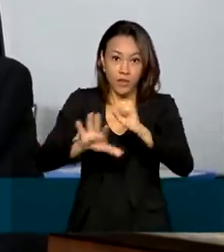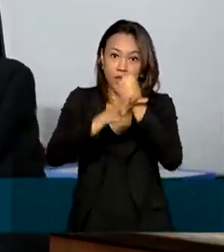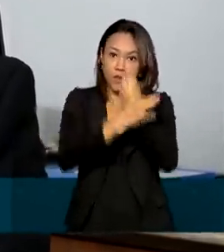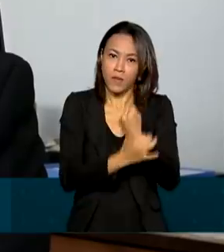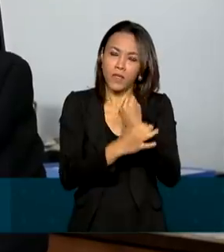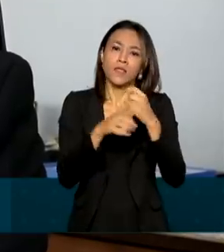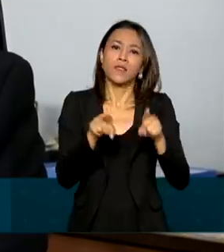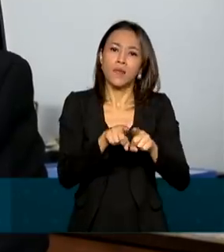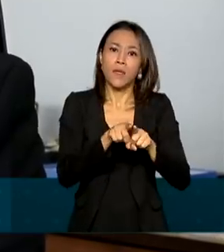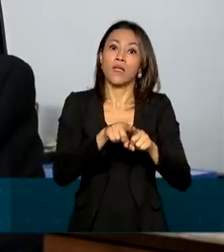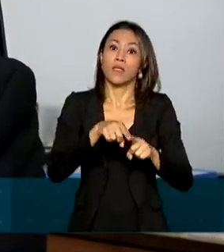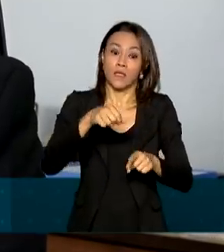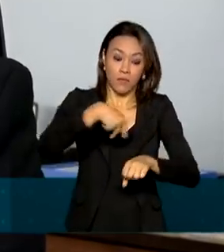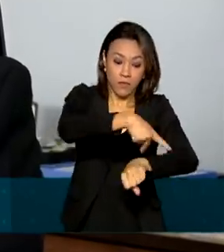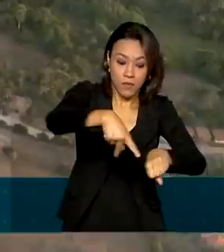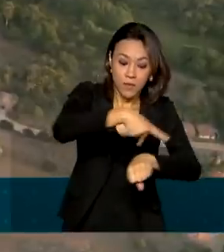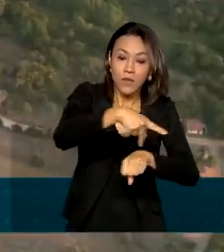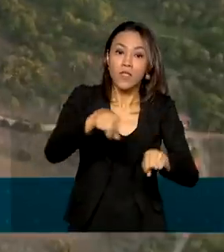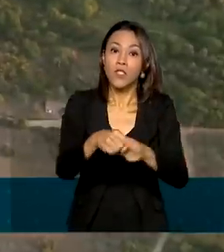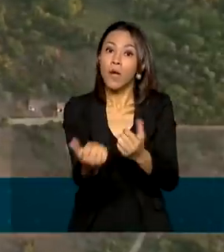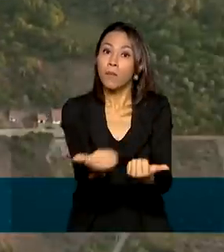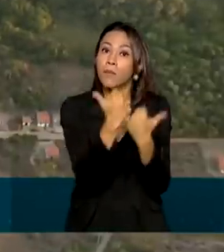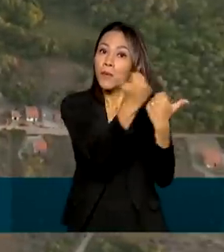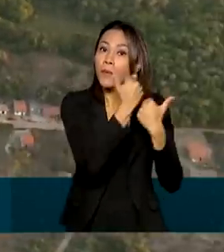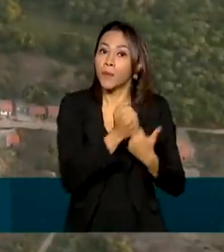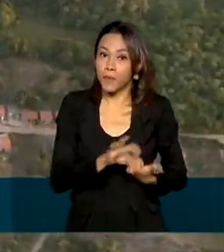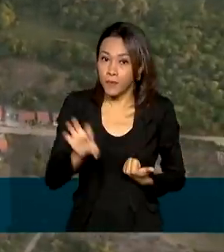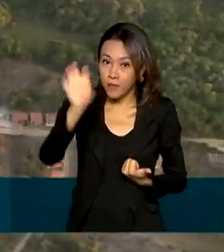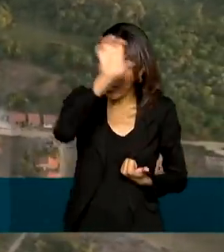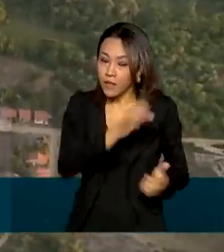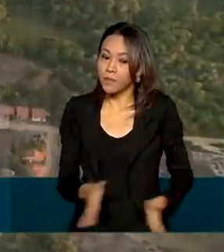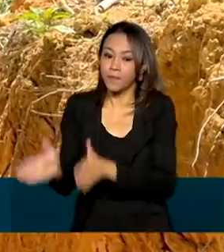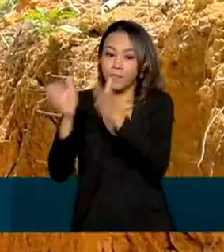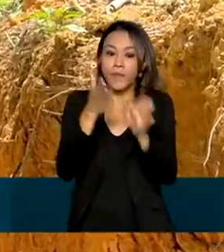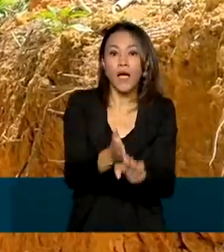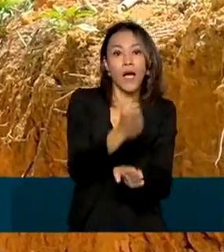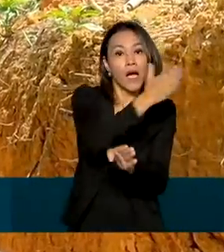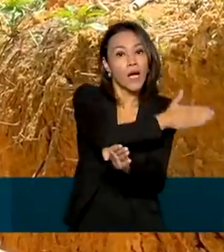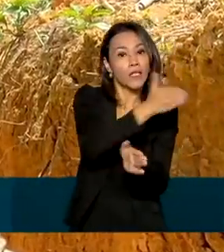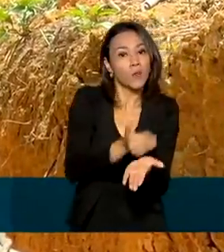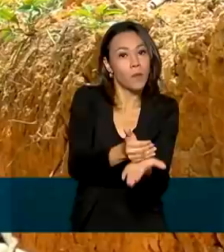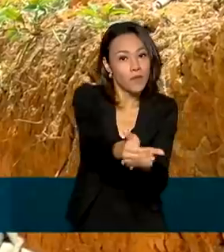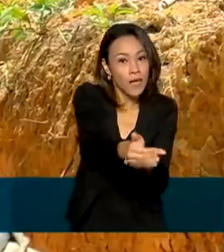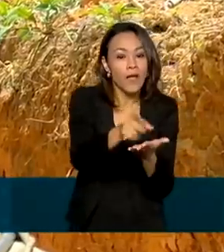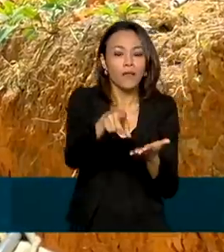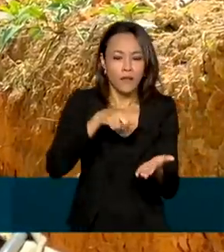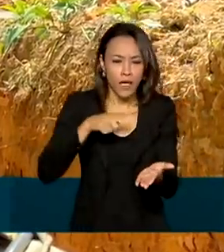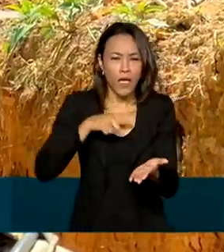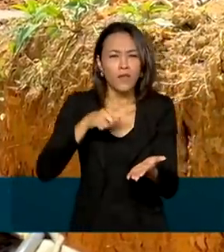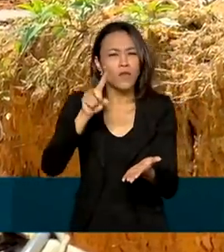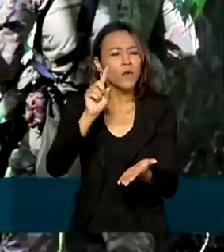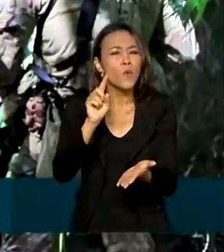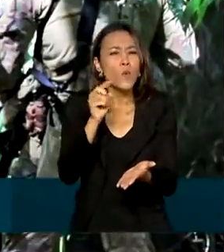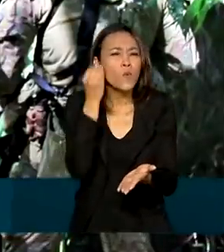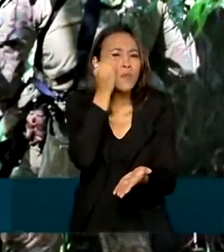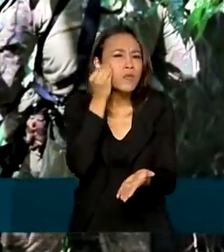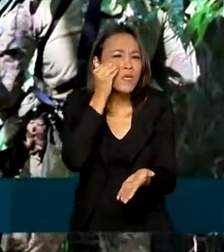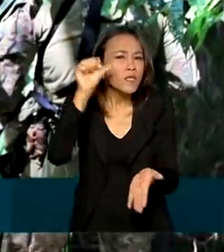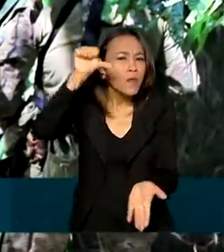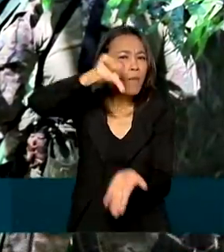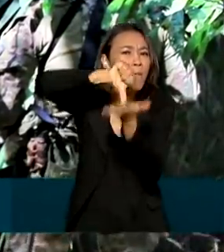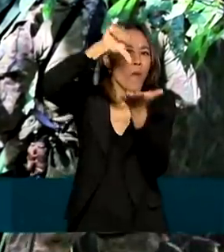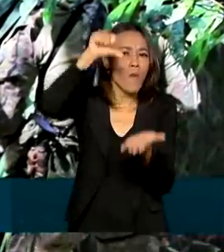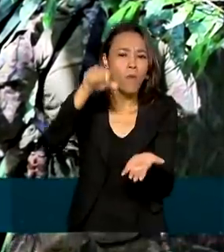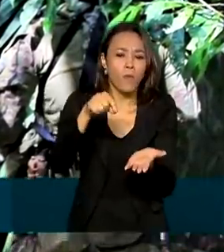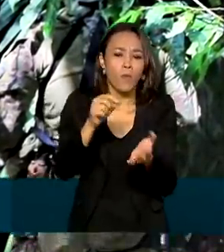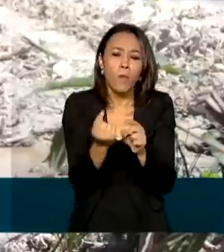país e com os trabalhos dos estados. Antes de ser implantado, projetos piloto do Brasil Mais foram desenvolvidos ao longo de